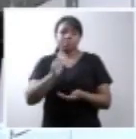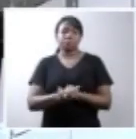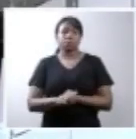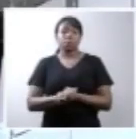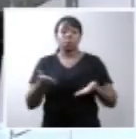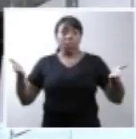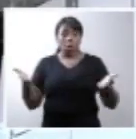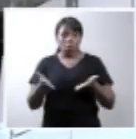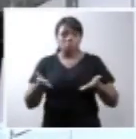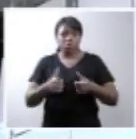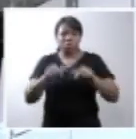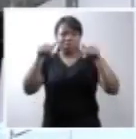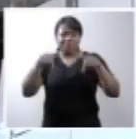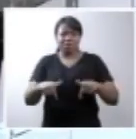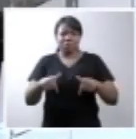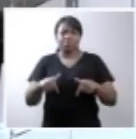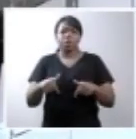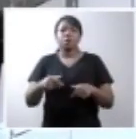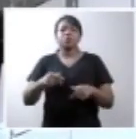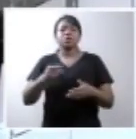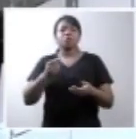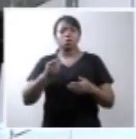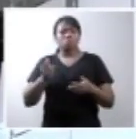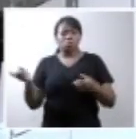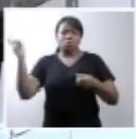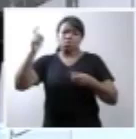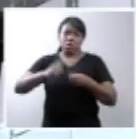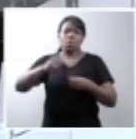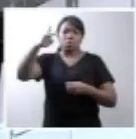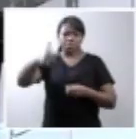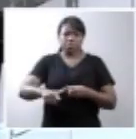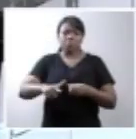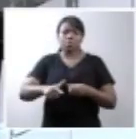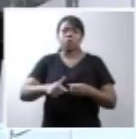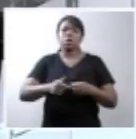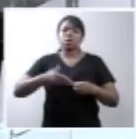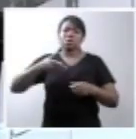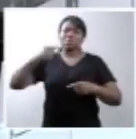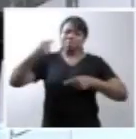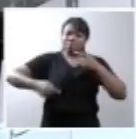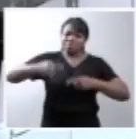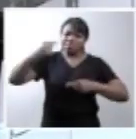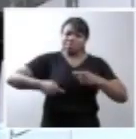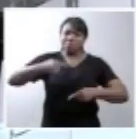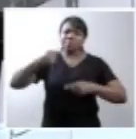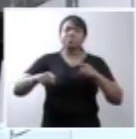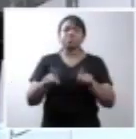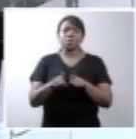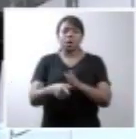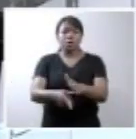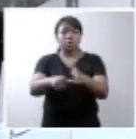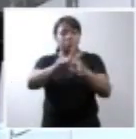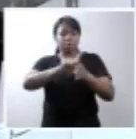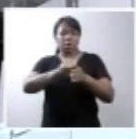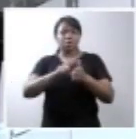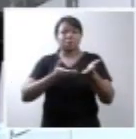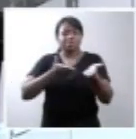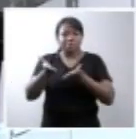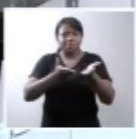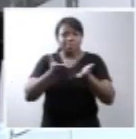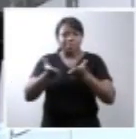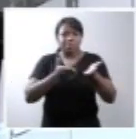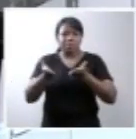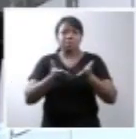Hoje estamos aqui, voltamos a este debate, porque a premissa que sustenta a possibilidade de antecipação terapêutica do